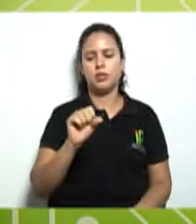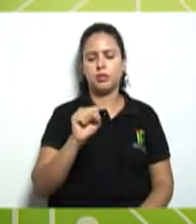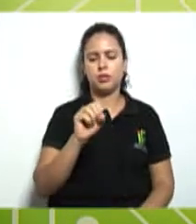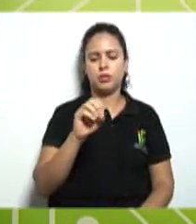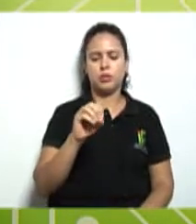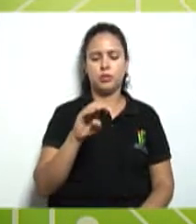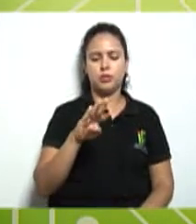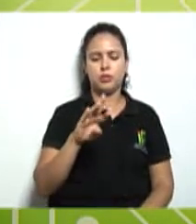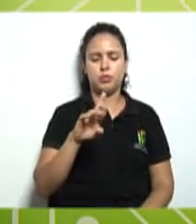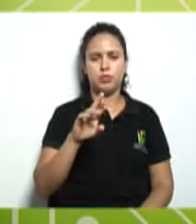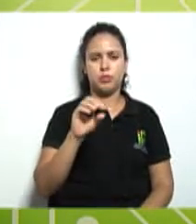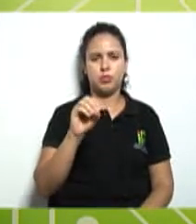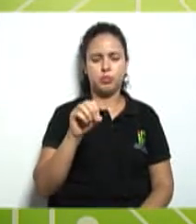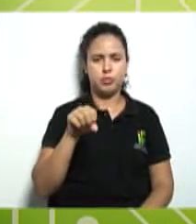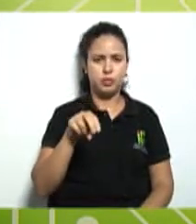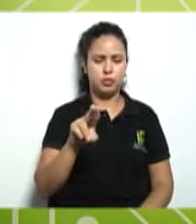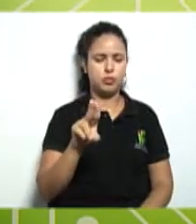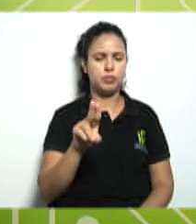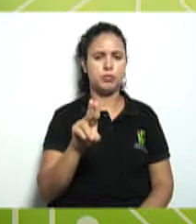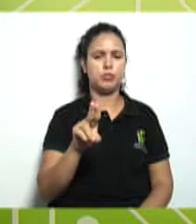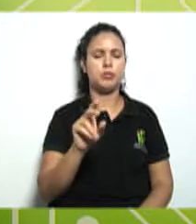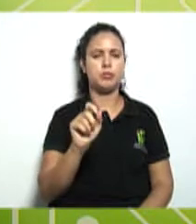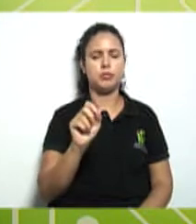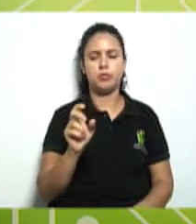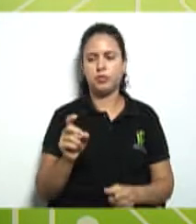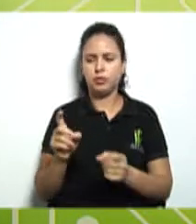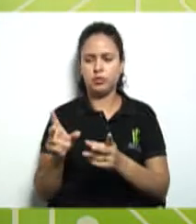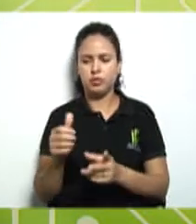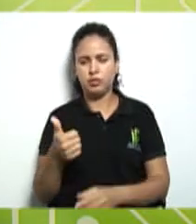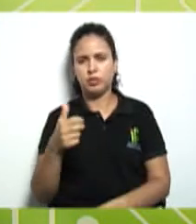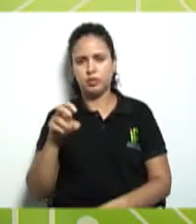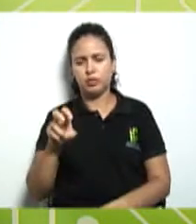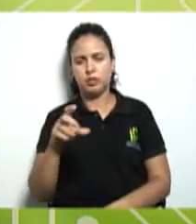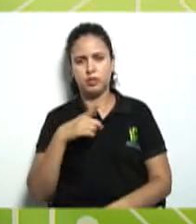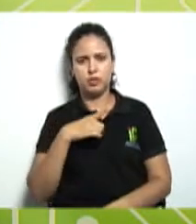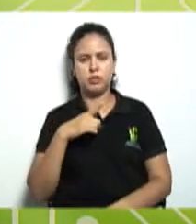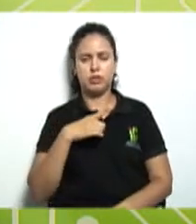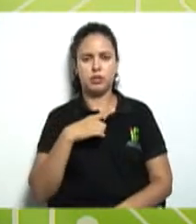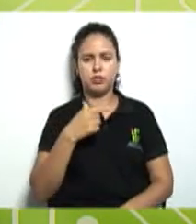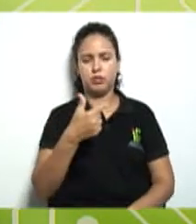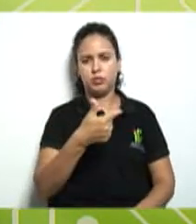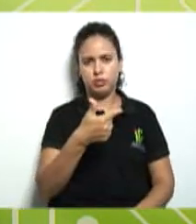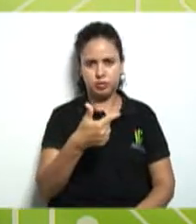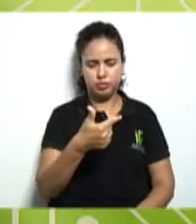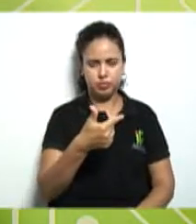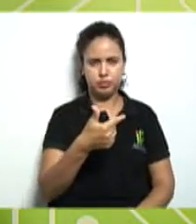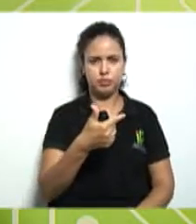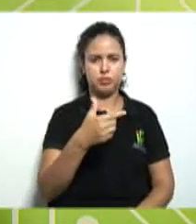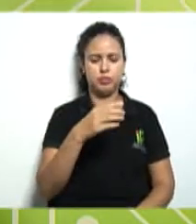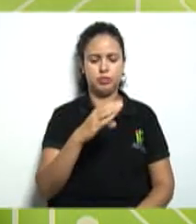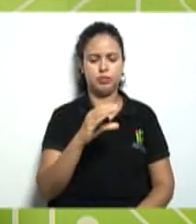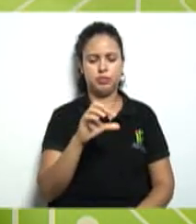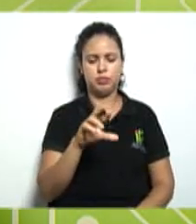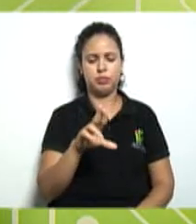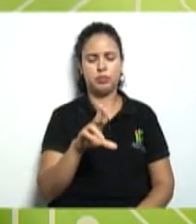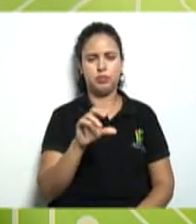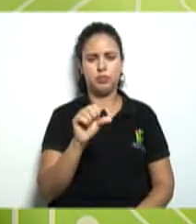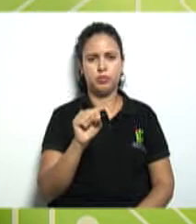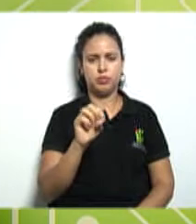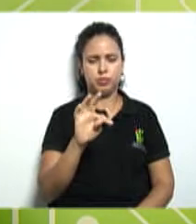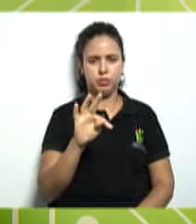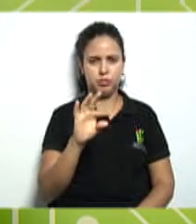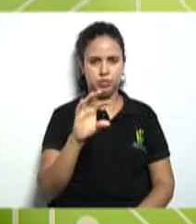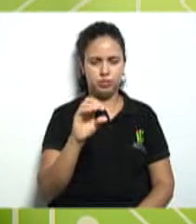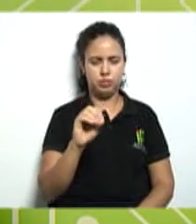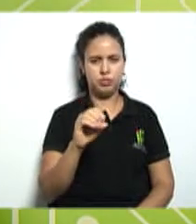se ela vendeu a 15 ela teve 2 de custo no caso ali 10 seriam 12 então sobrou o que